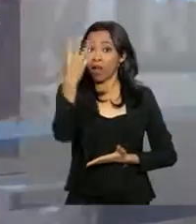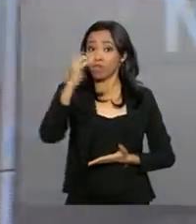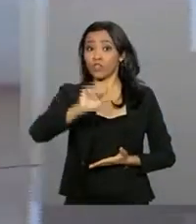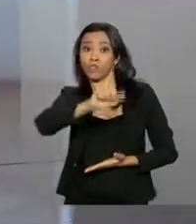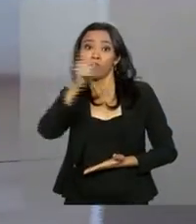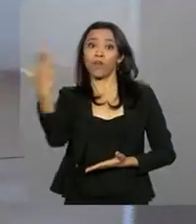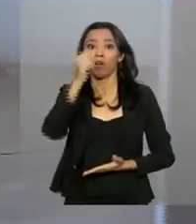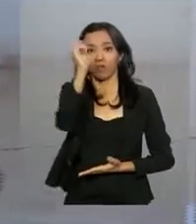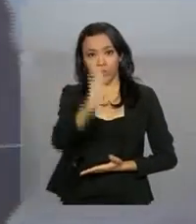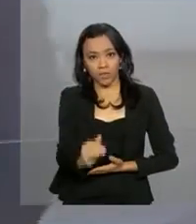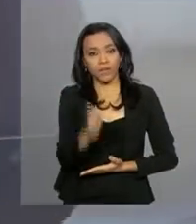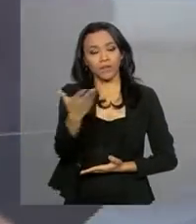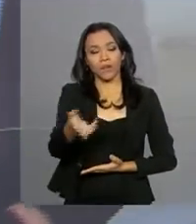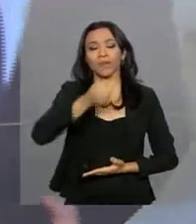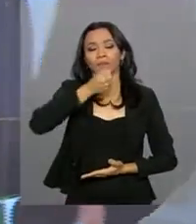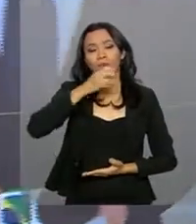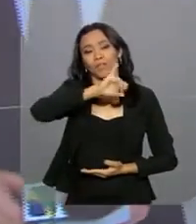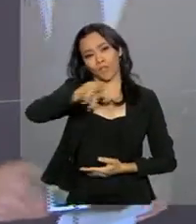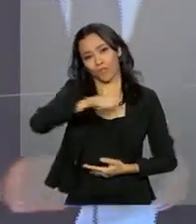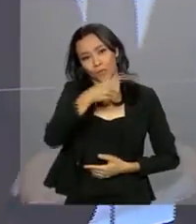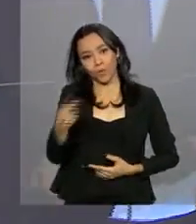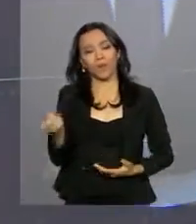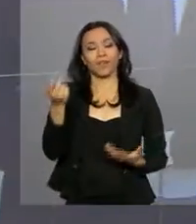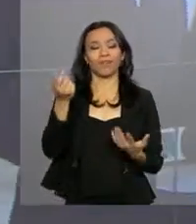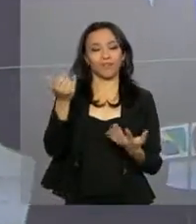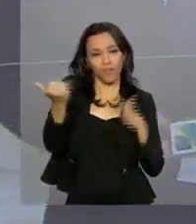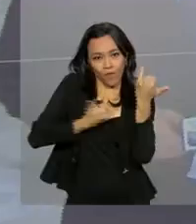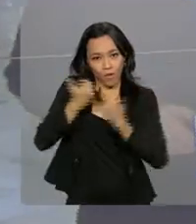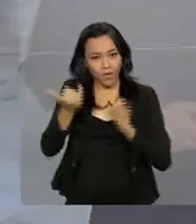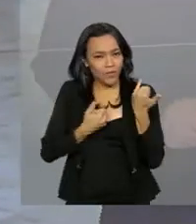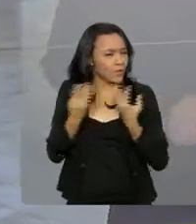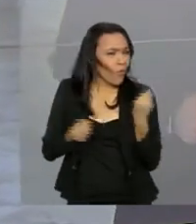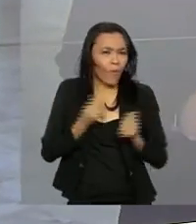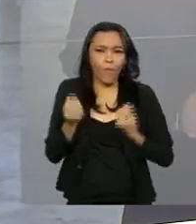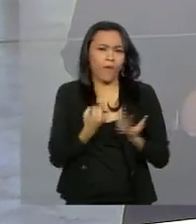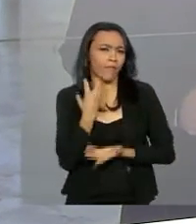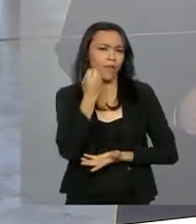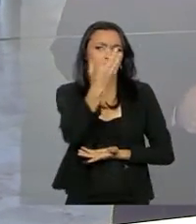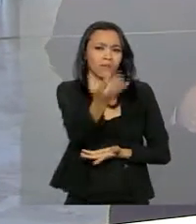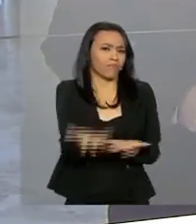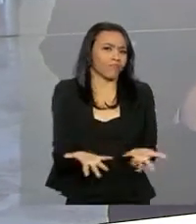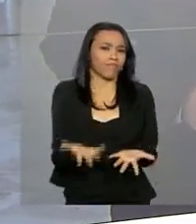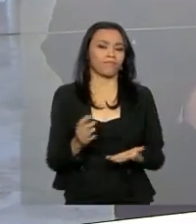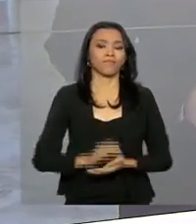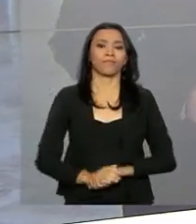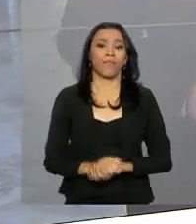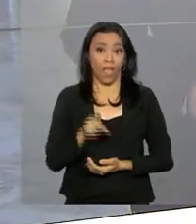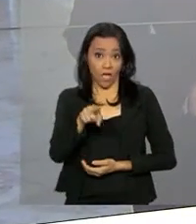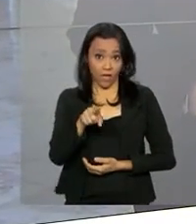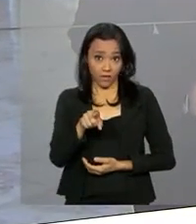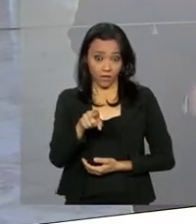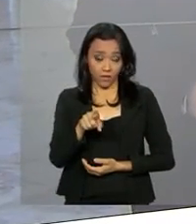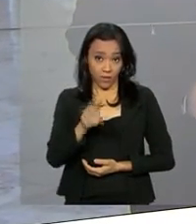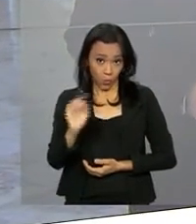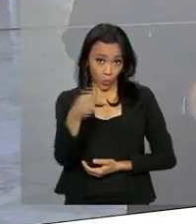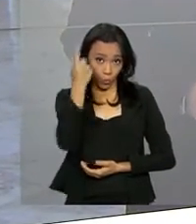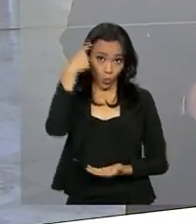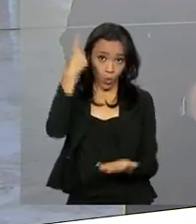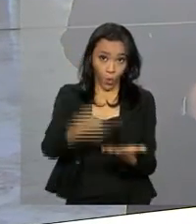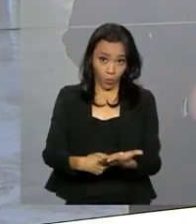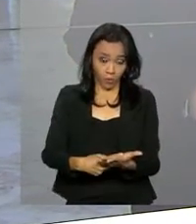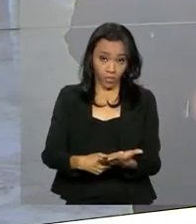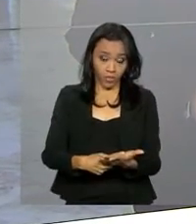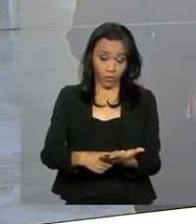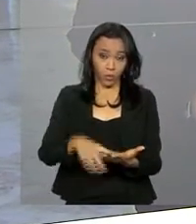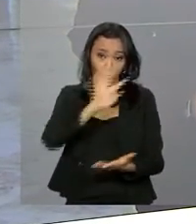João Pedro Neto está no Palácio Planalto, tem as informações para a gente sobre essa viagem. JP, essa não vai ser o único compromisso do